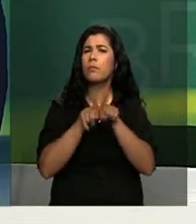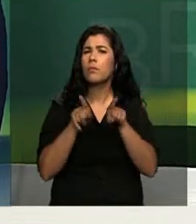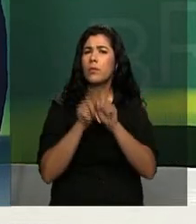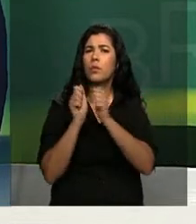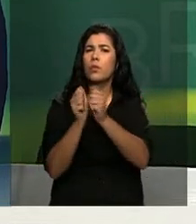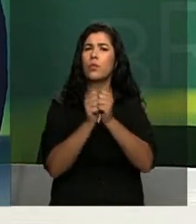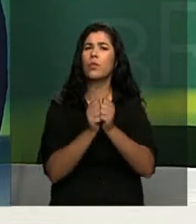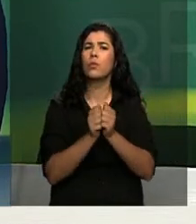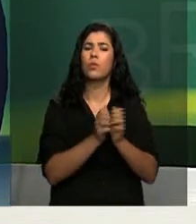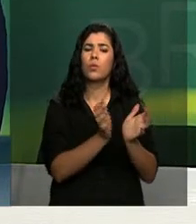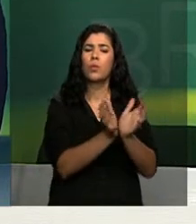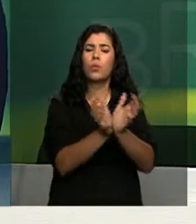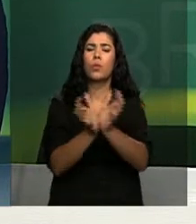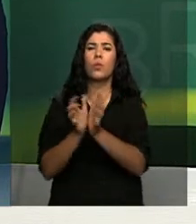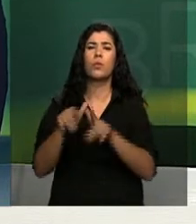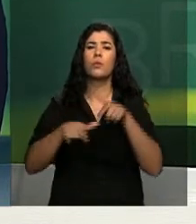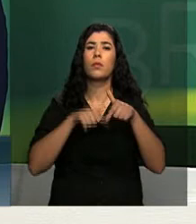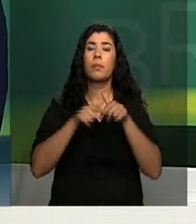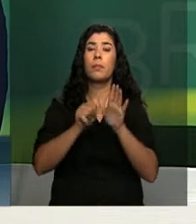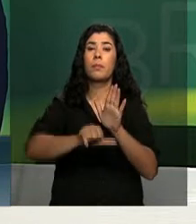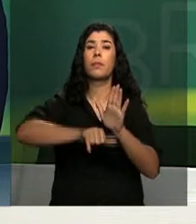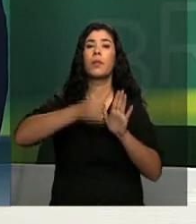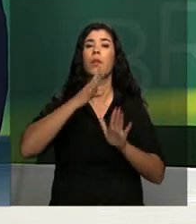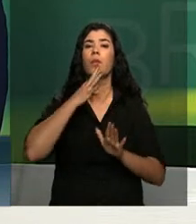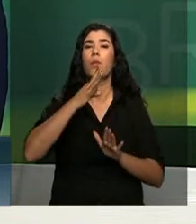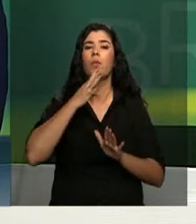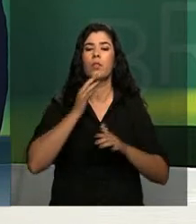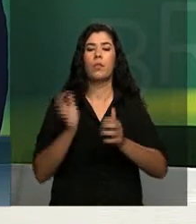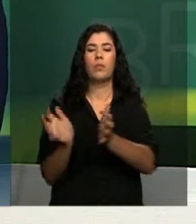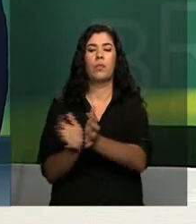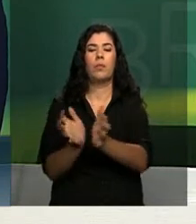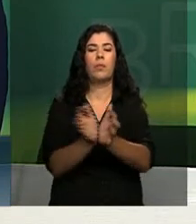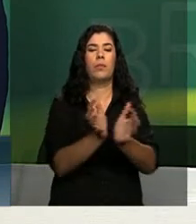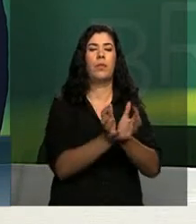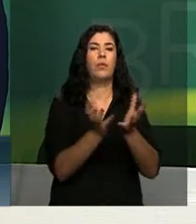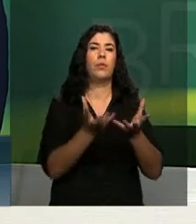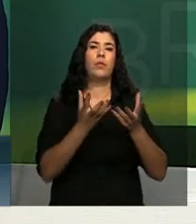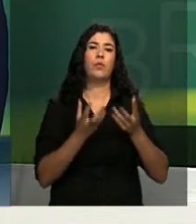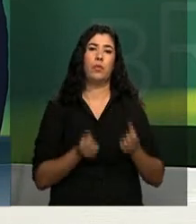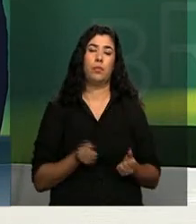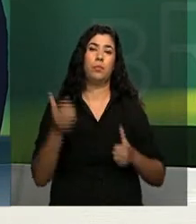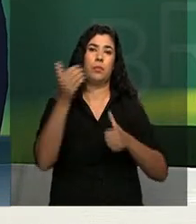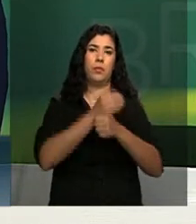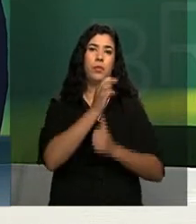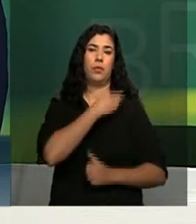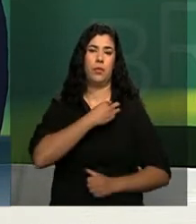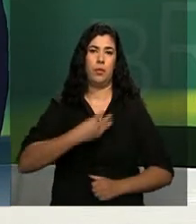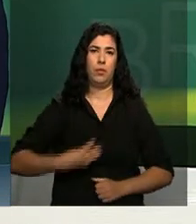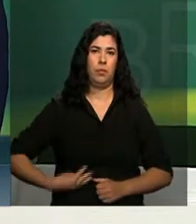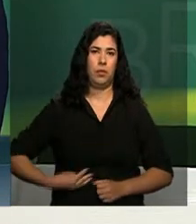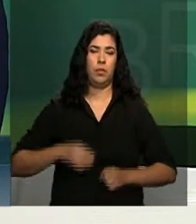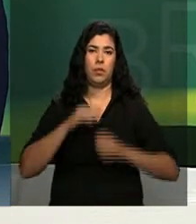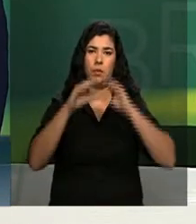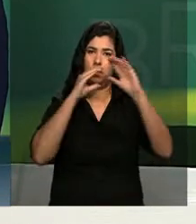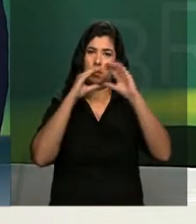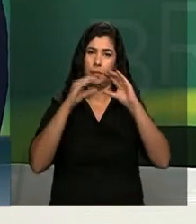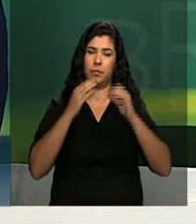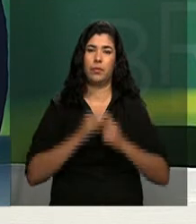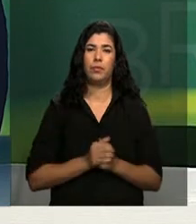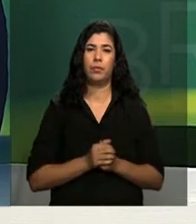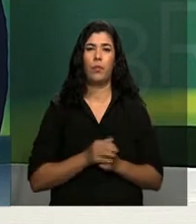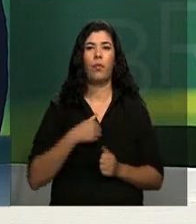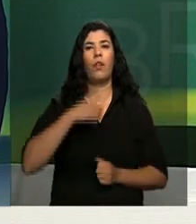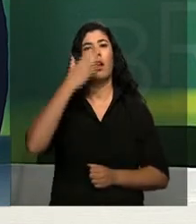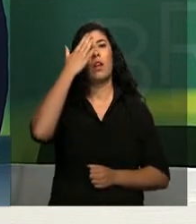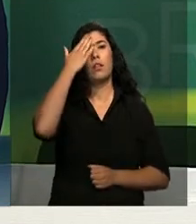primeiramente, conhecer a equipe que eu estou assumindo o ministério. A partir de hoje, eu sei que o